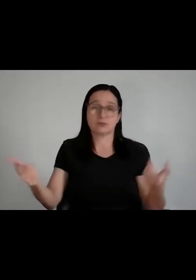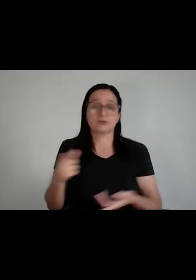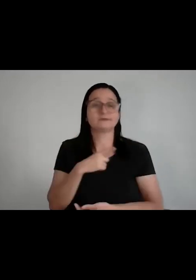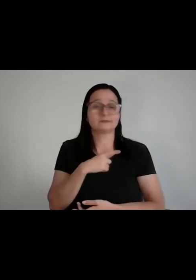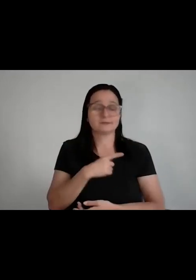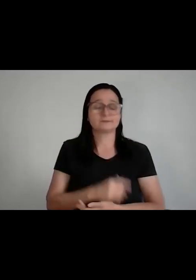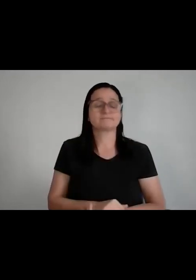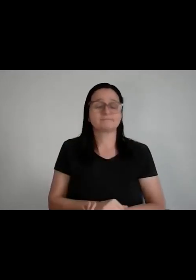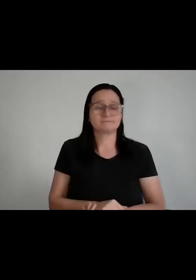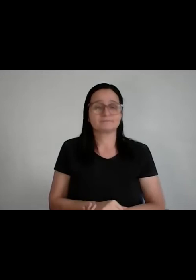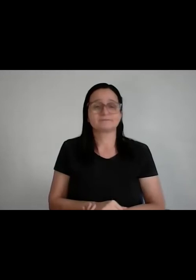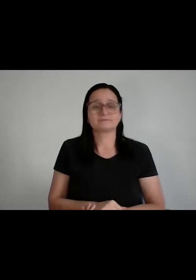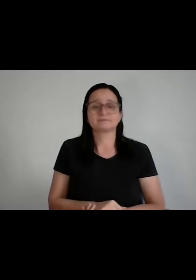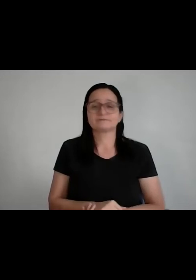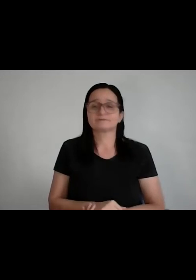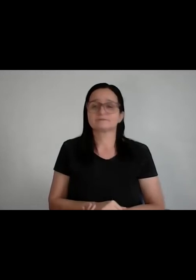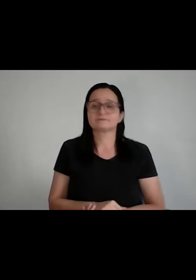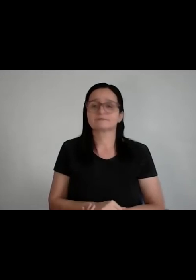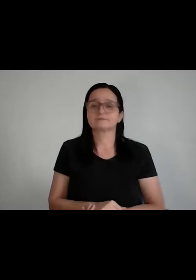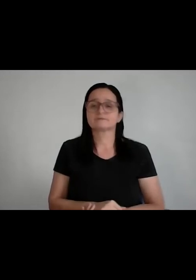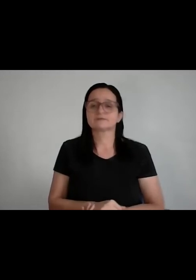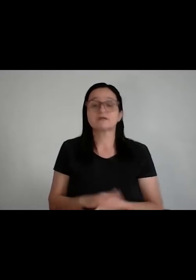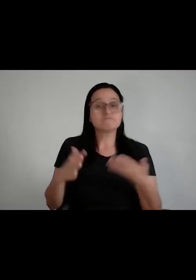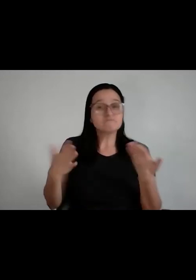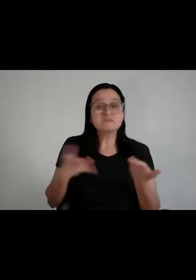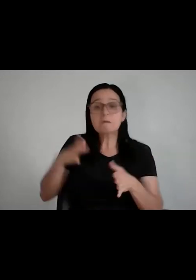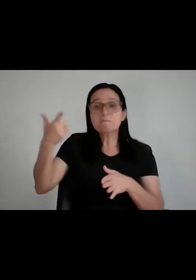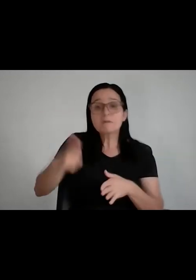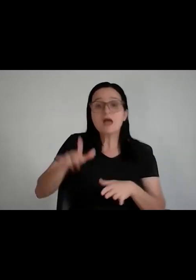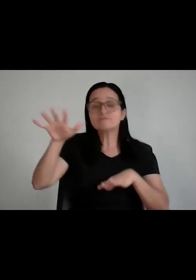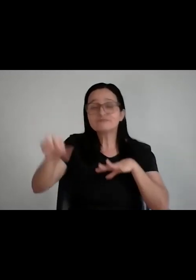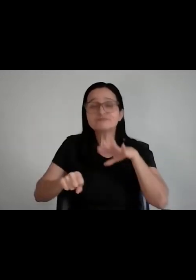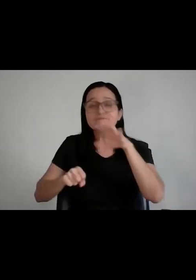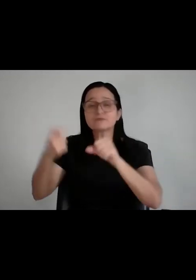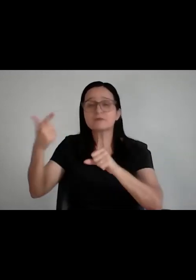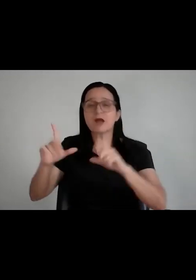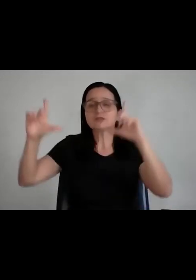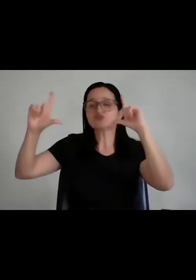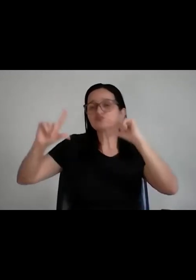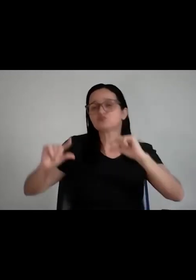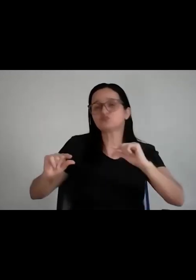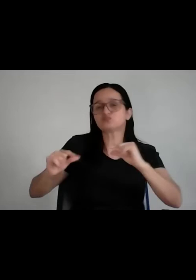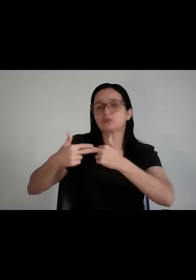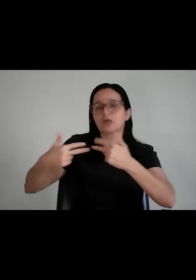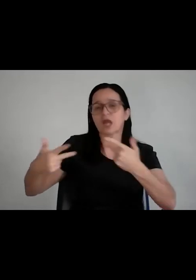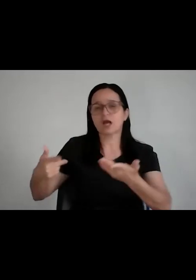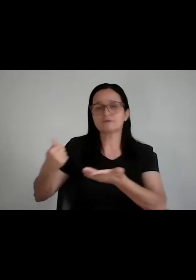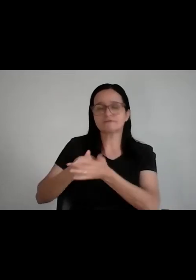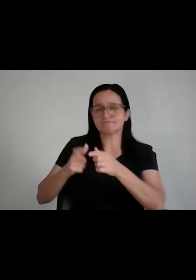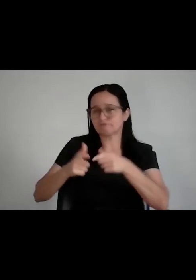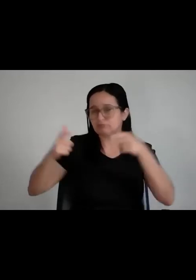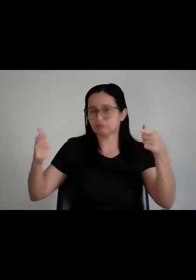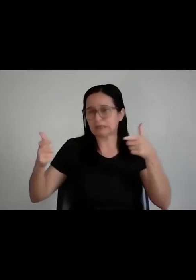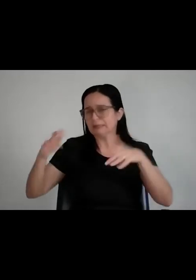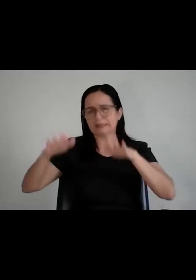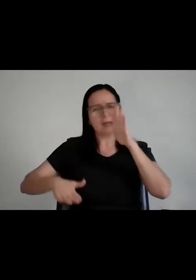naquele período, você trouxe mais clientes, você reduziu o custo, você ampliou a venda, sei lá, mensura lá o